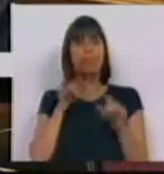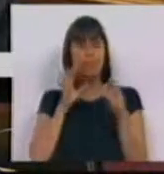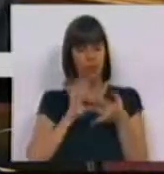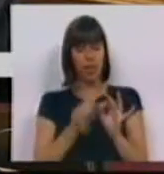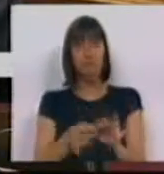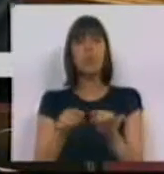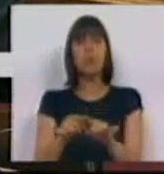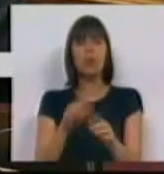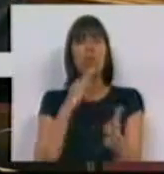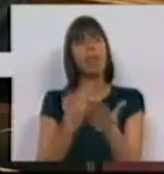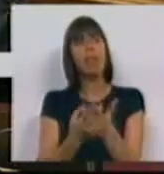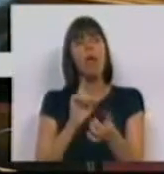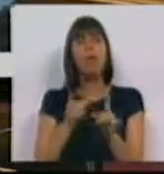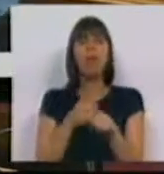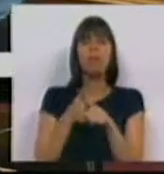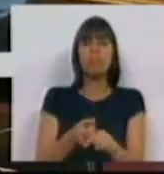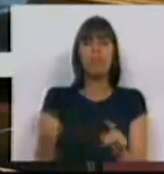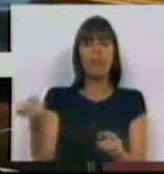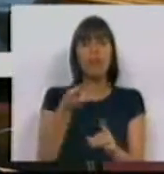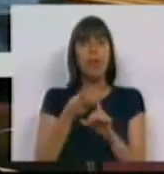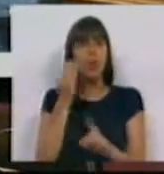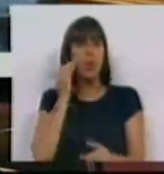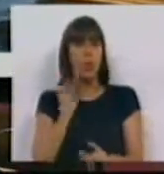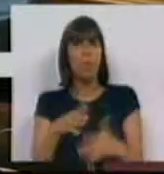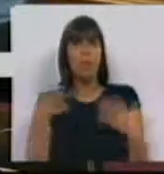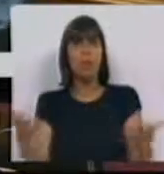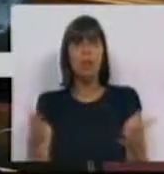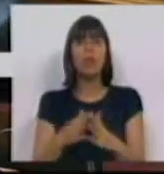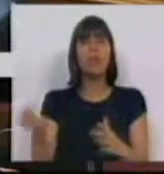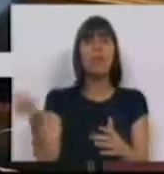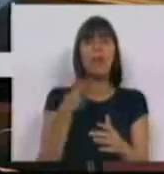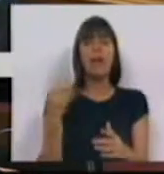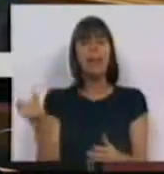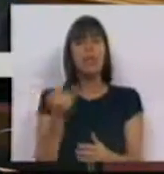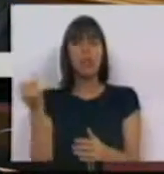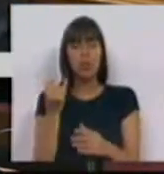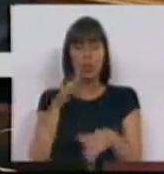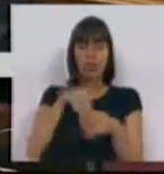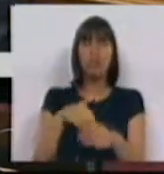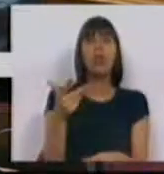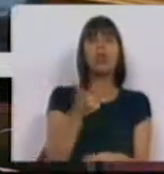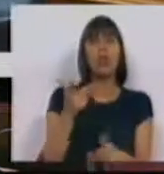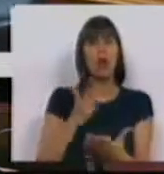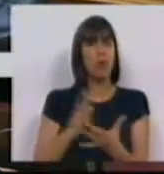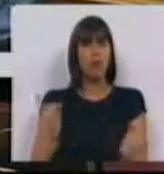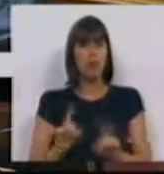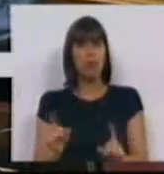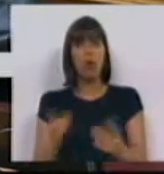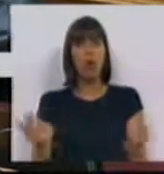raciocínio vem no seguimento de várias recomendações das várias instituições que compõem a troika e não só